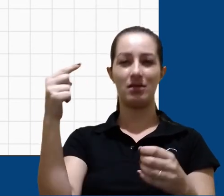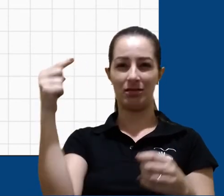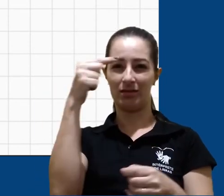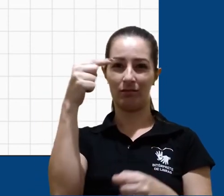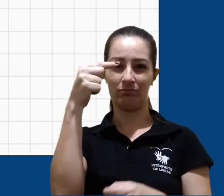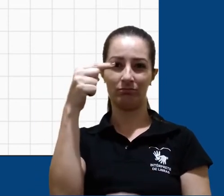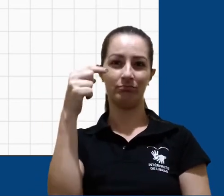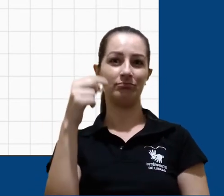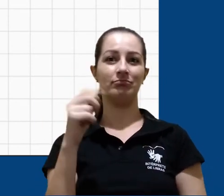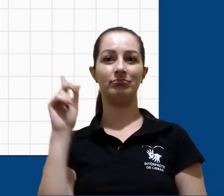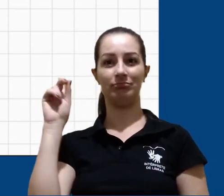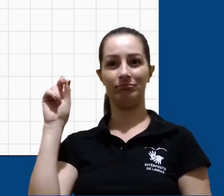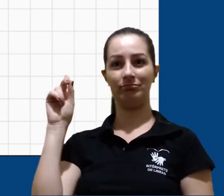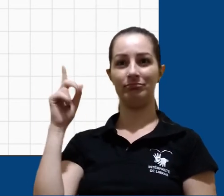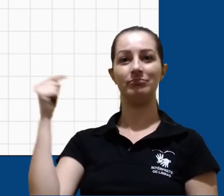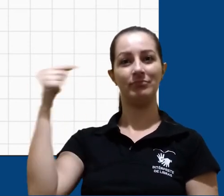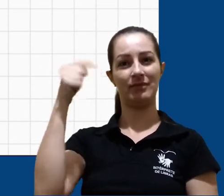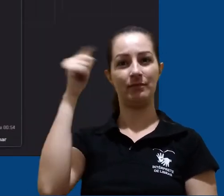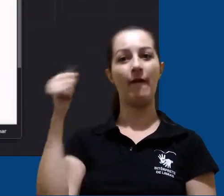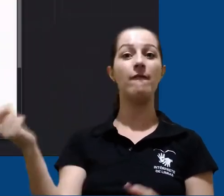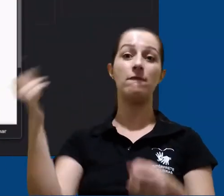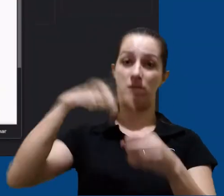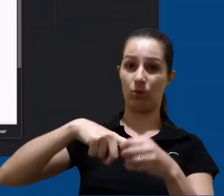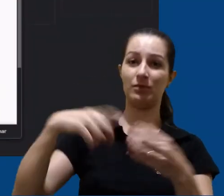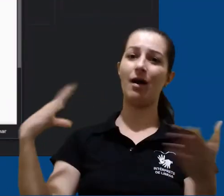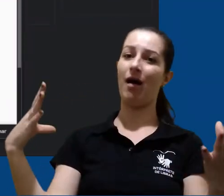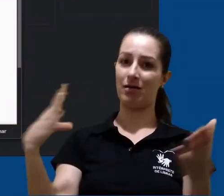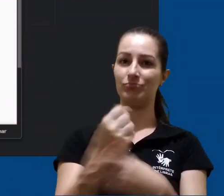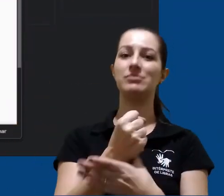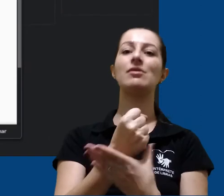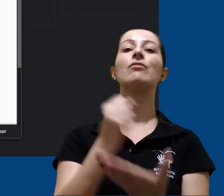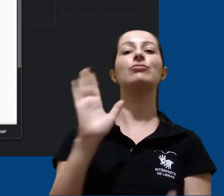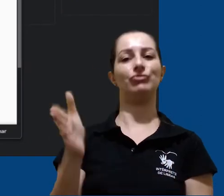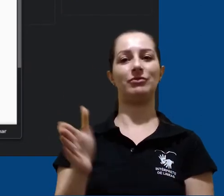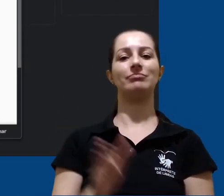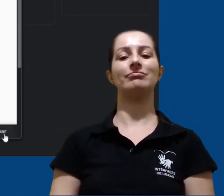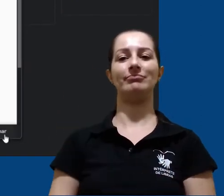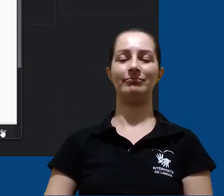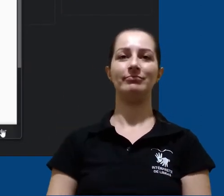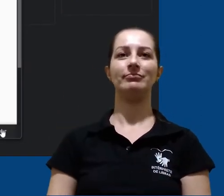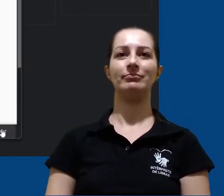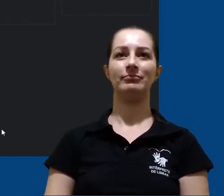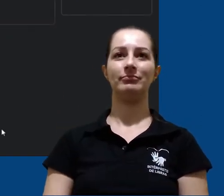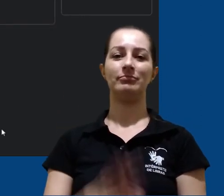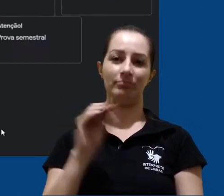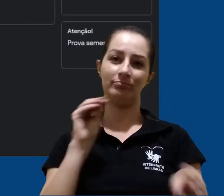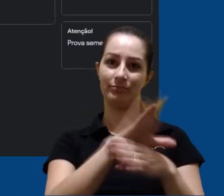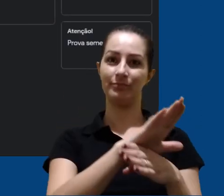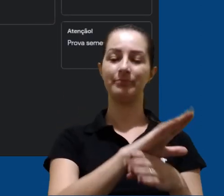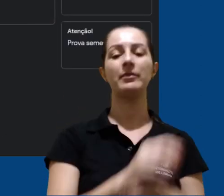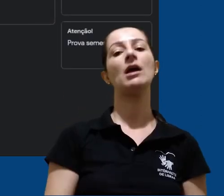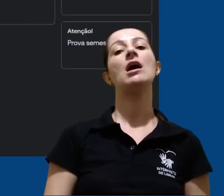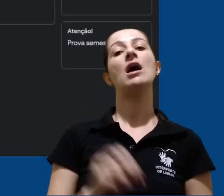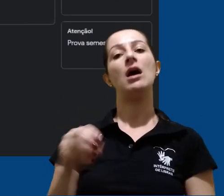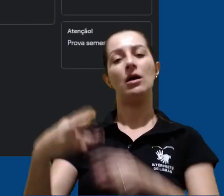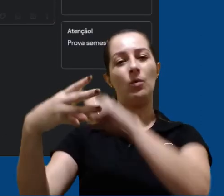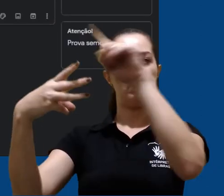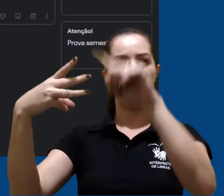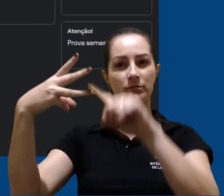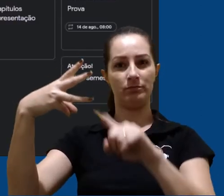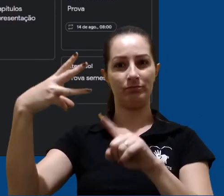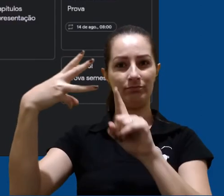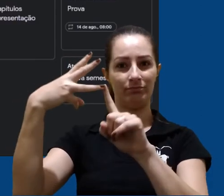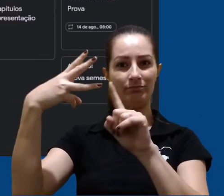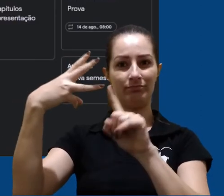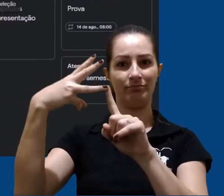apontando para a esquerda, no canto superior esquerdo. Assim, o desenho já estará salvo na nossa nota. Voltando ao menu de três